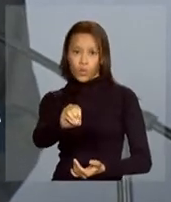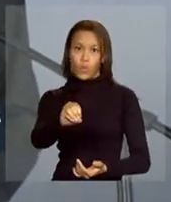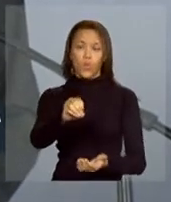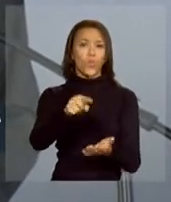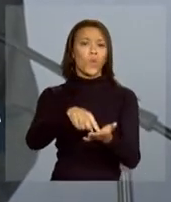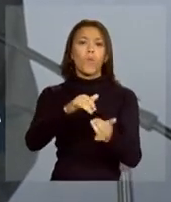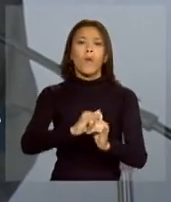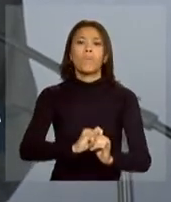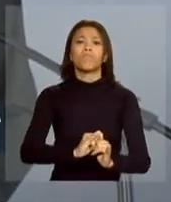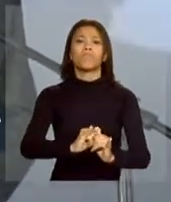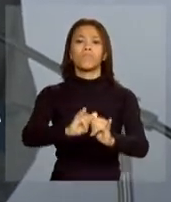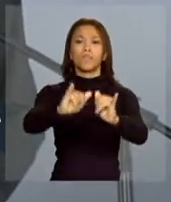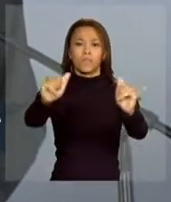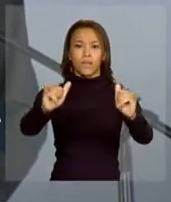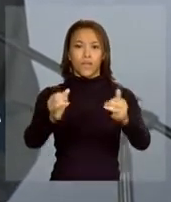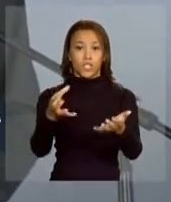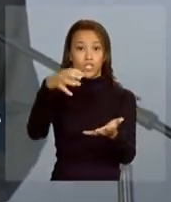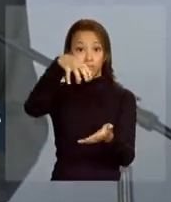Câmara dos Vereadores